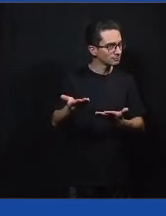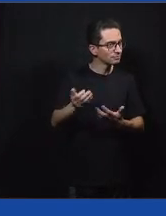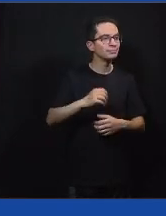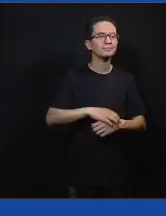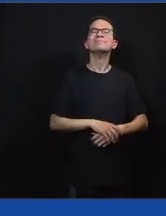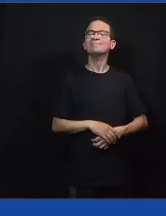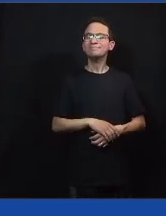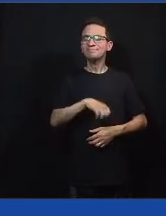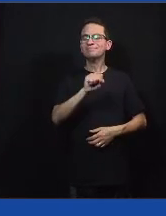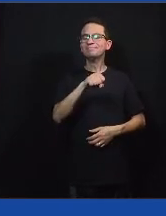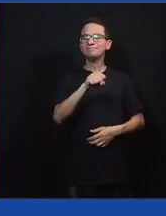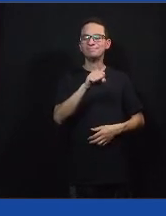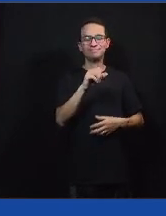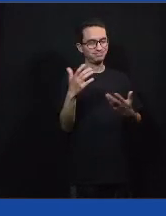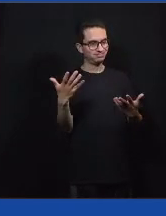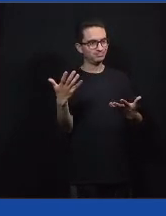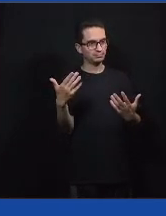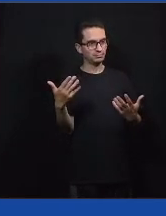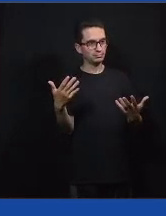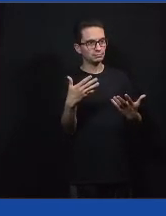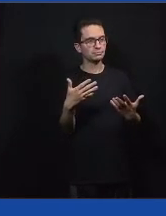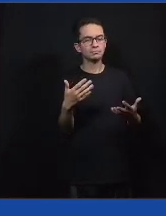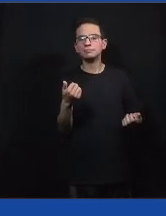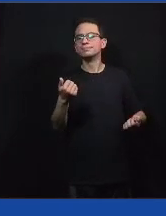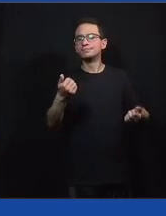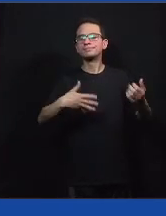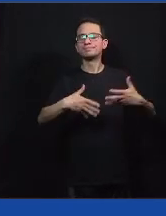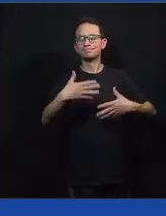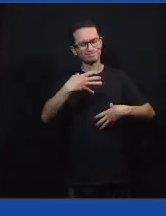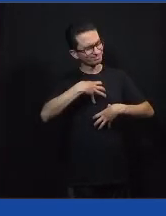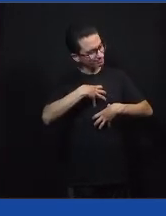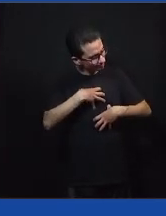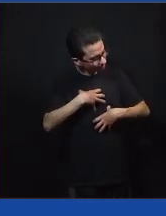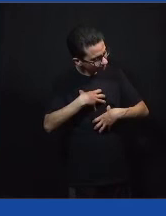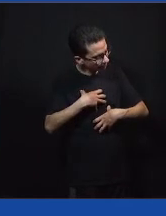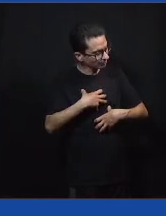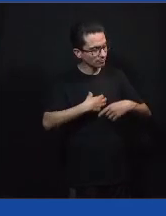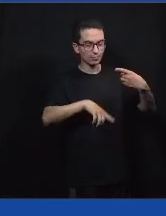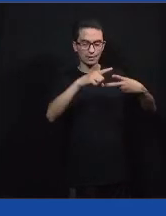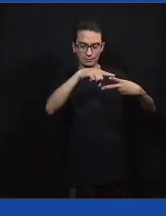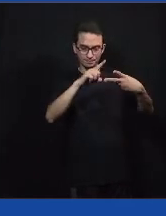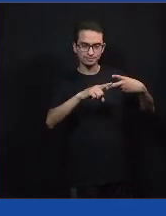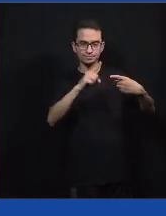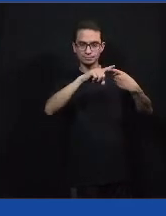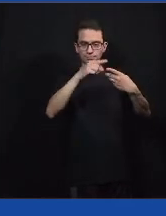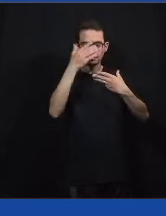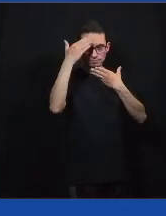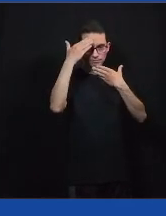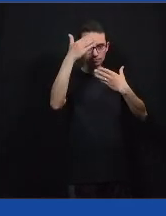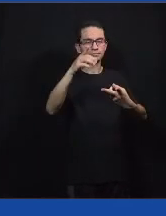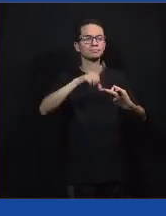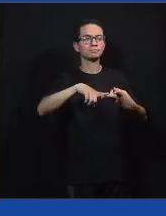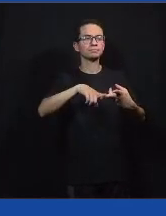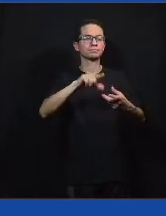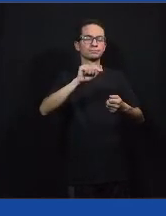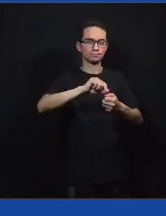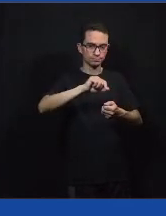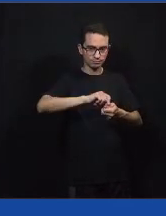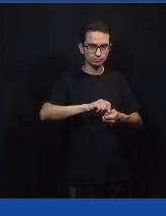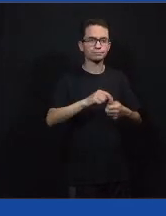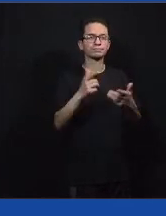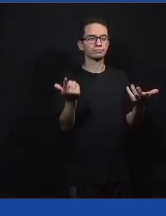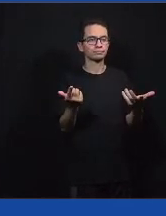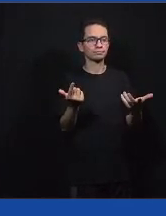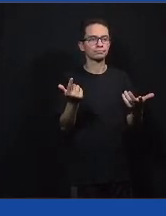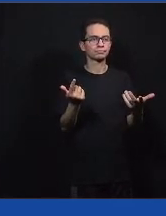Bom, a minha, acho que duas palavras que vem é gratidão e ação. Foi um projeto, assim, que eu amei participar, que